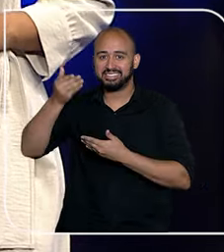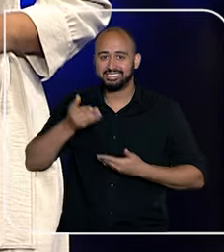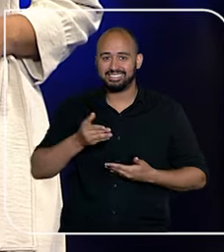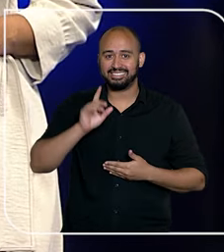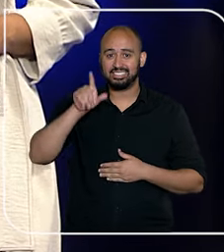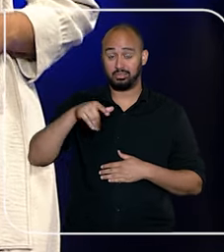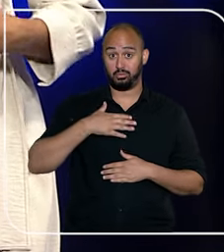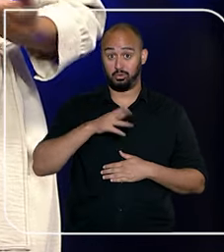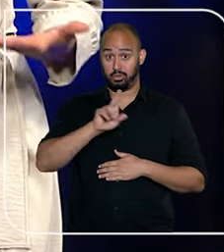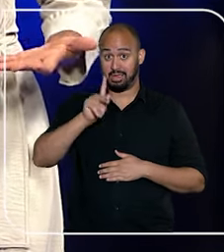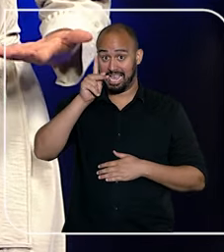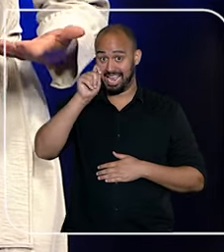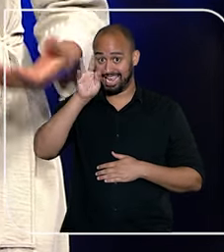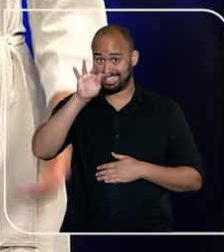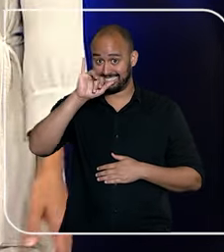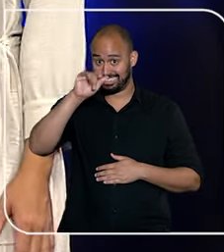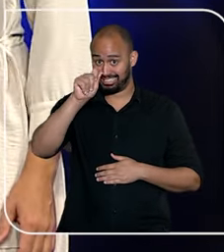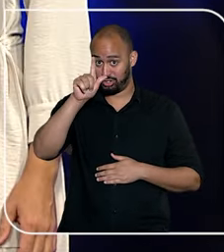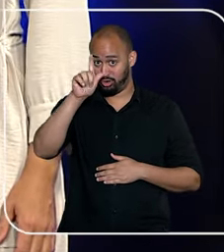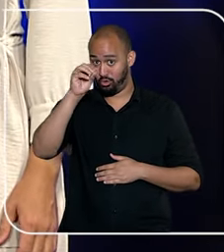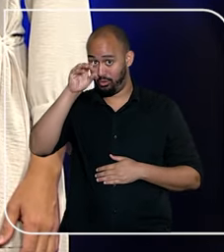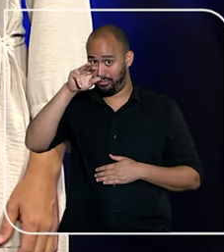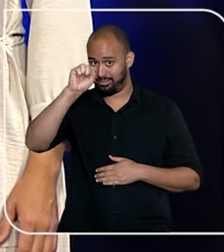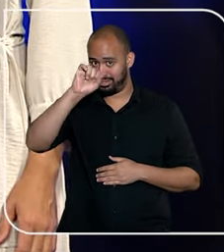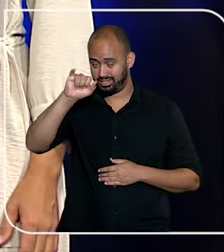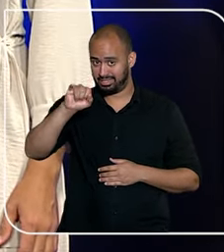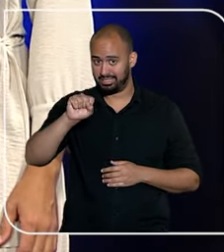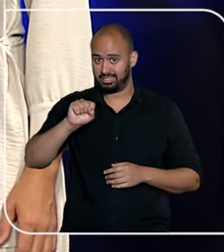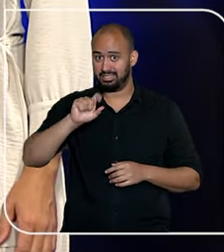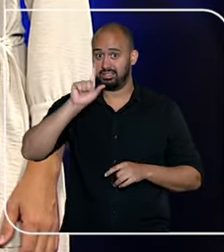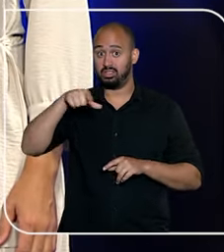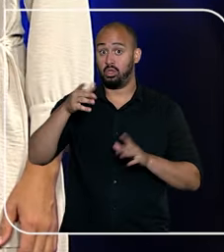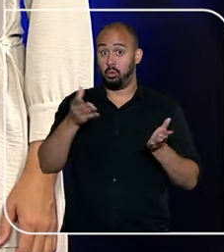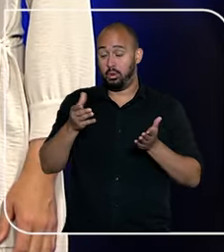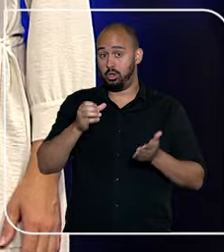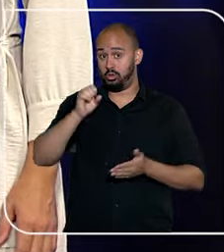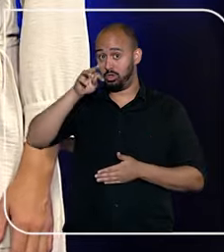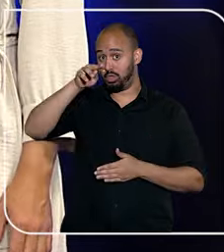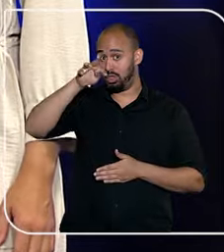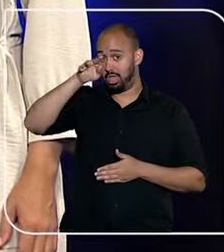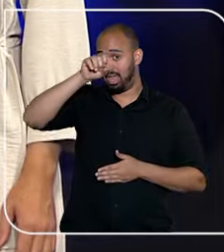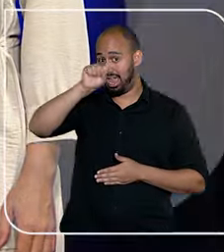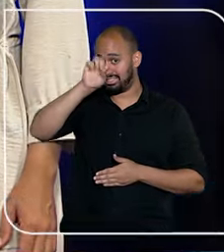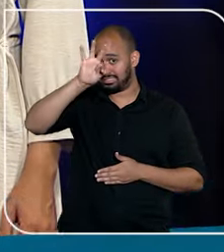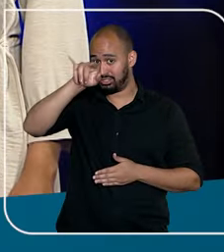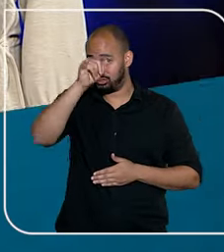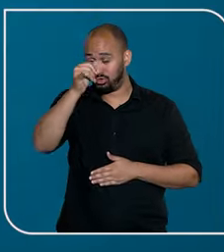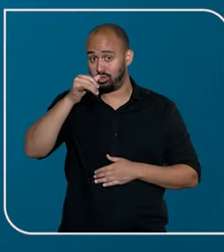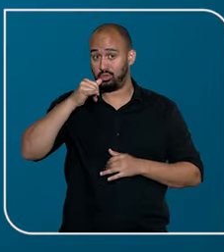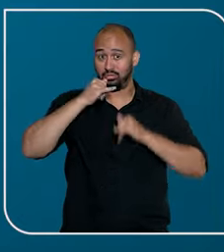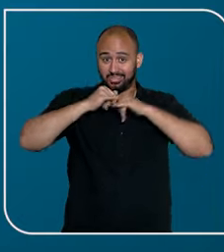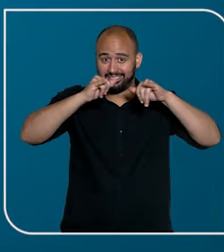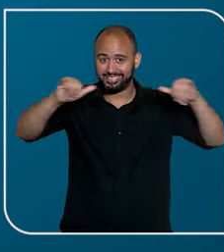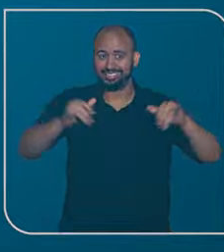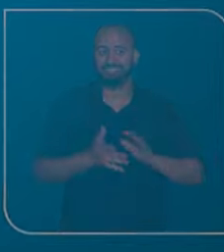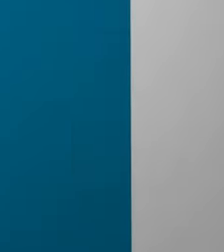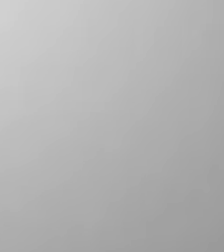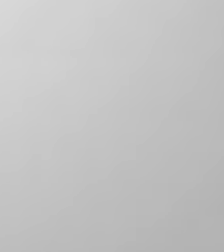Olá, seja bem-vindo, eu sou Kátia Gomes e começa agora o STJ Notícias.